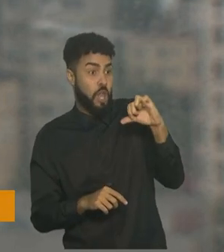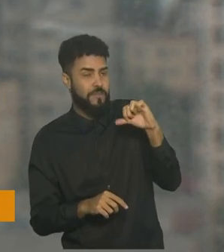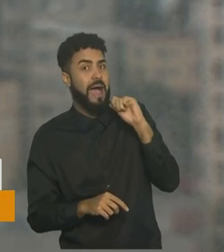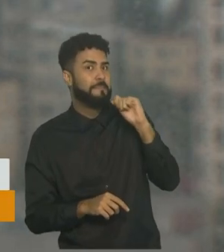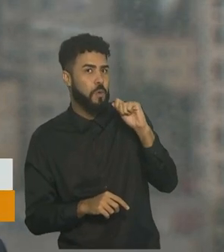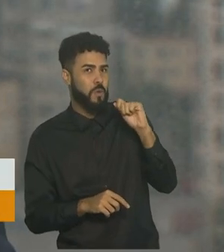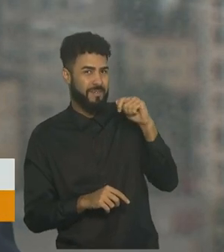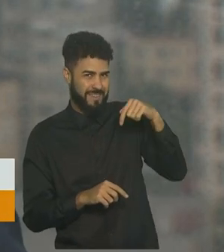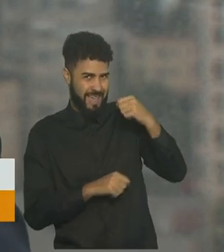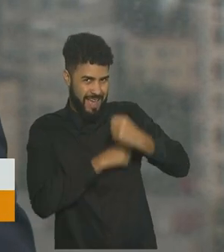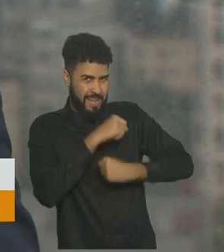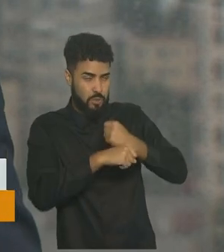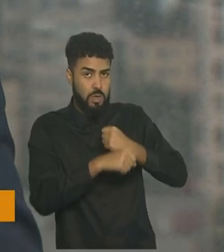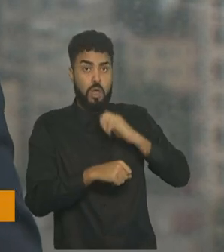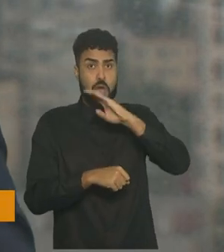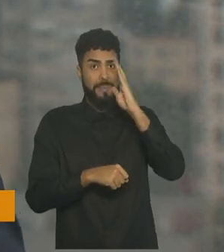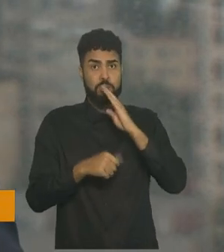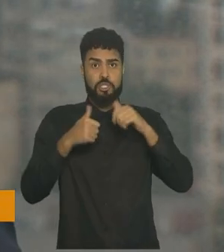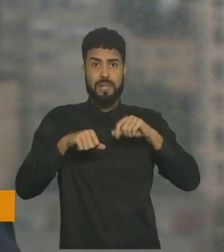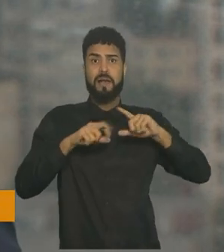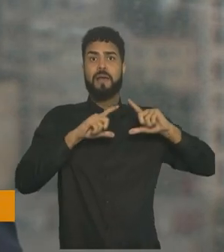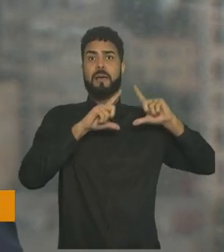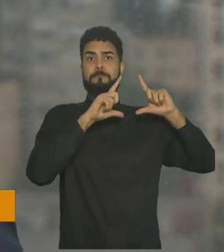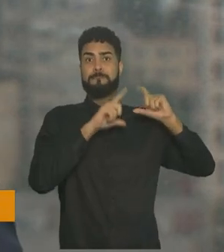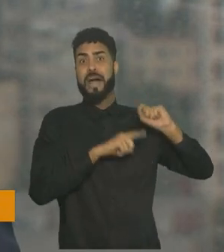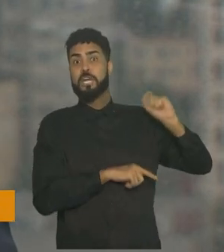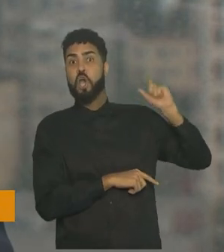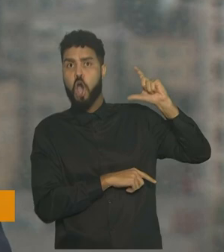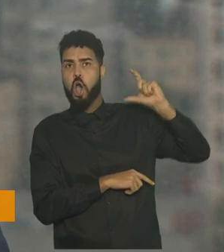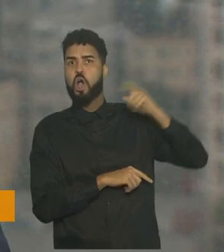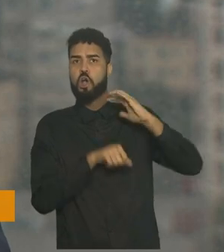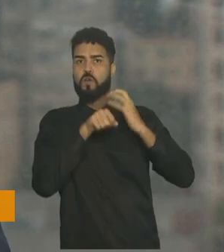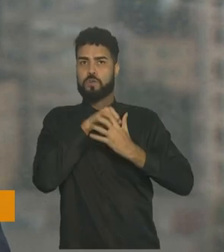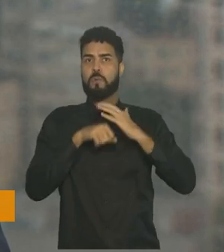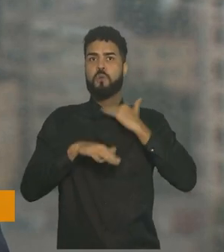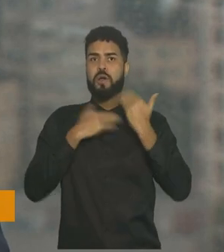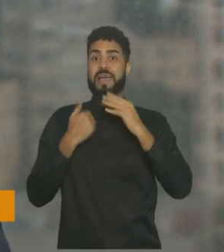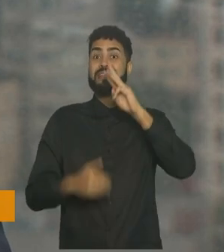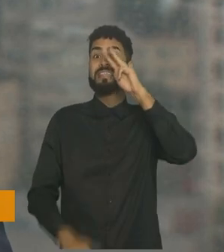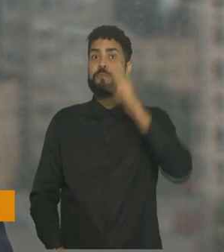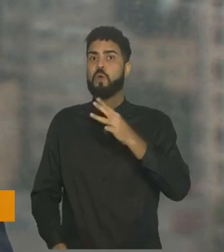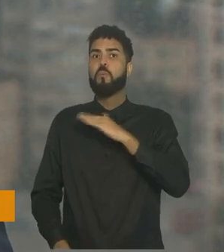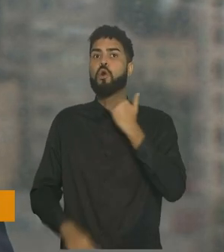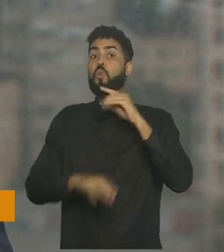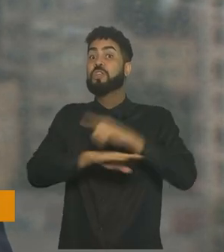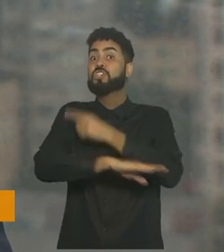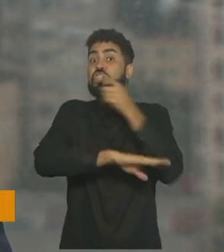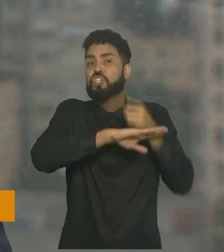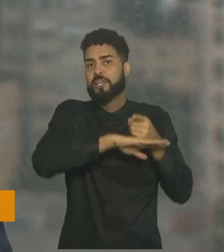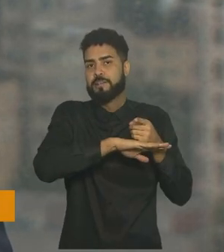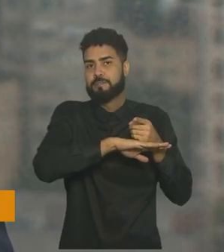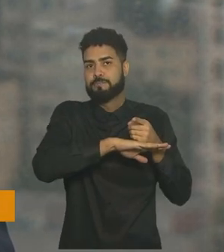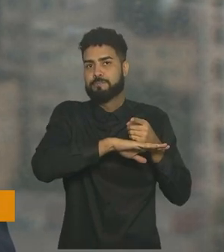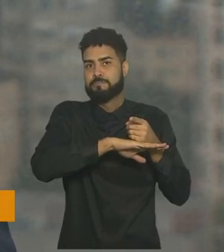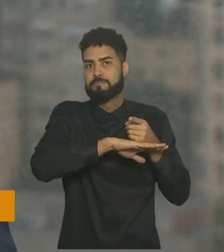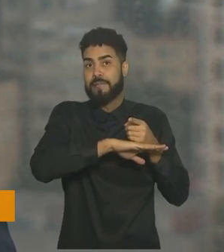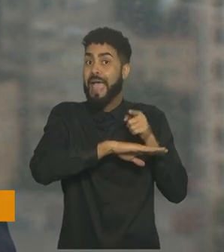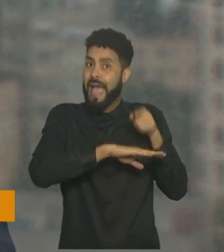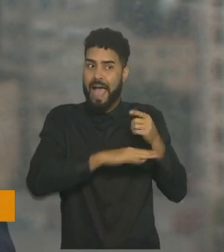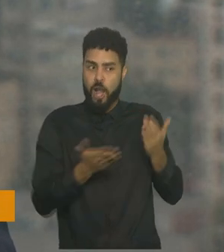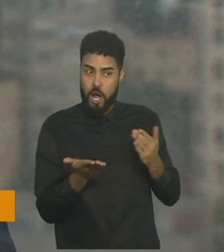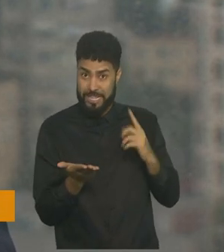apresentou a maior média móvel de mortes por Covid-19. Cerca de 3 mil mortes por dia.